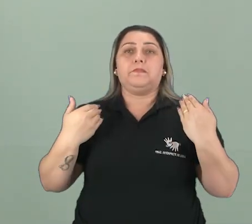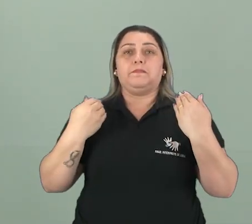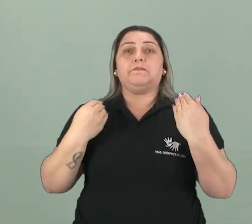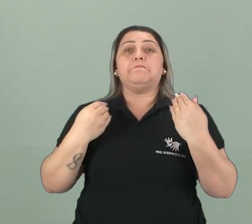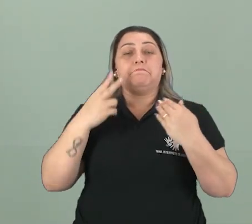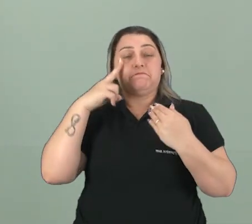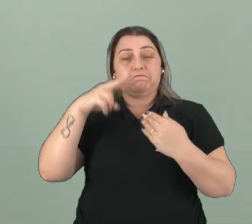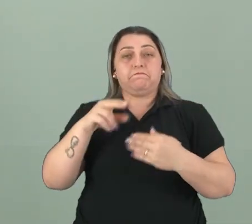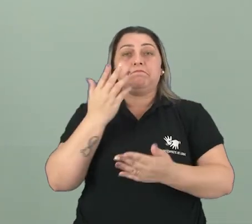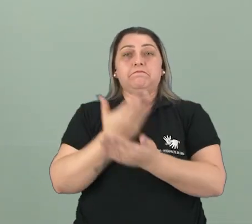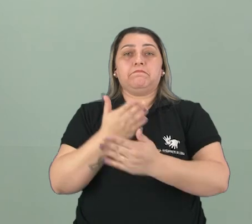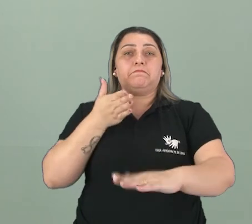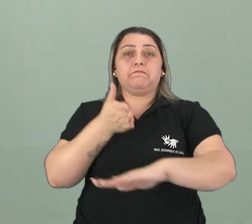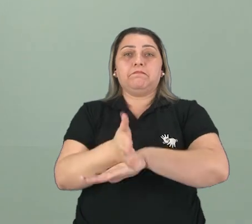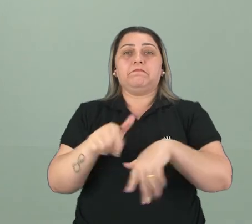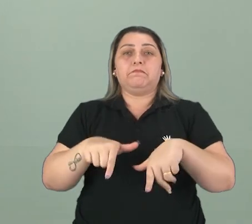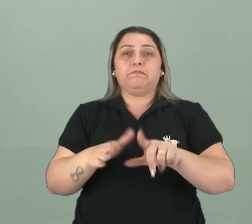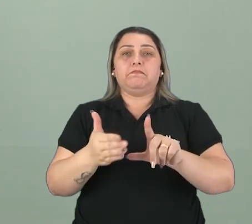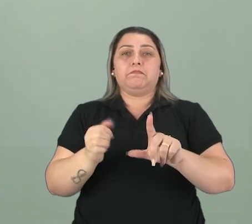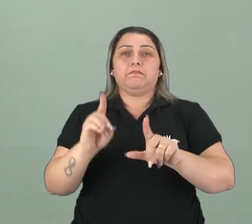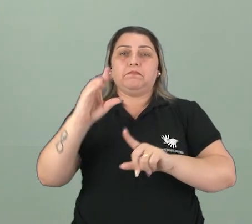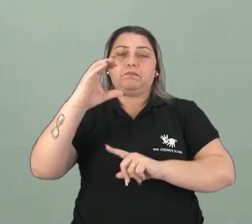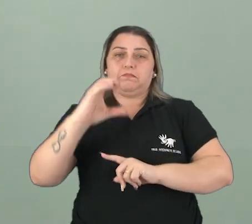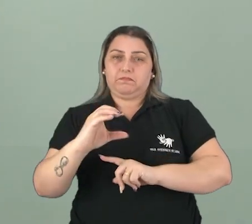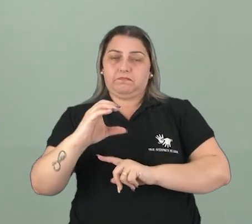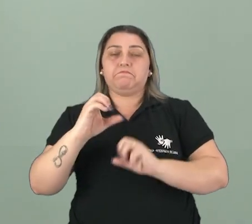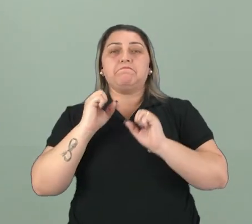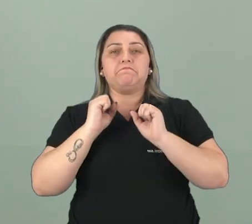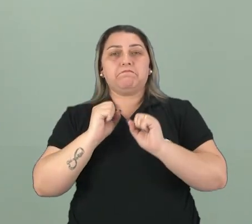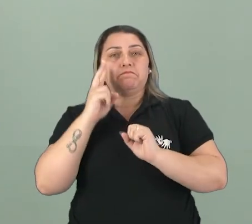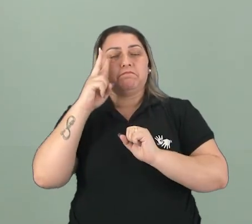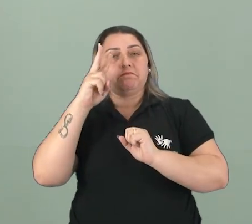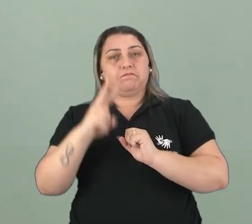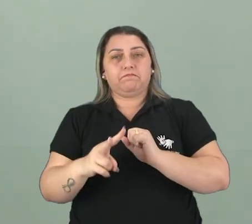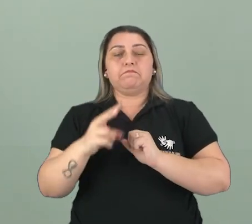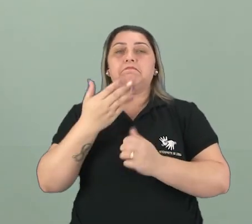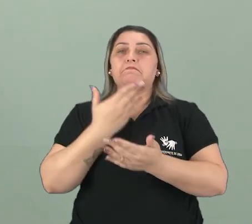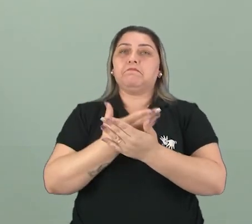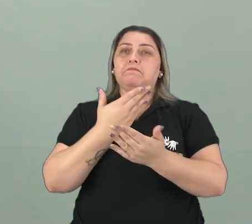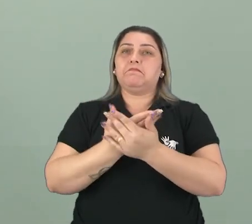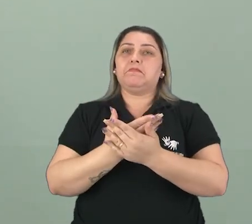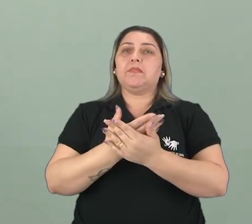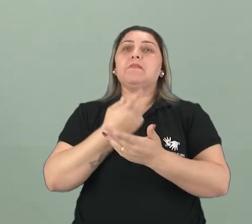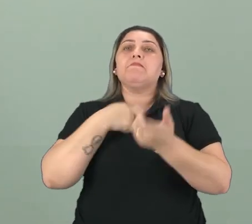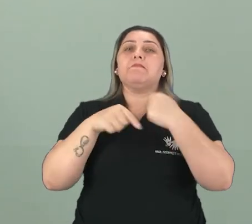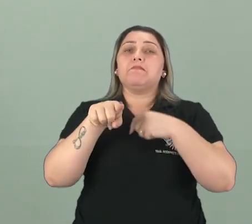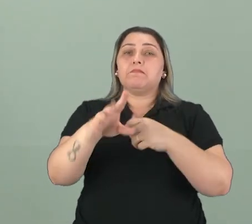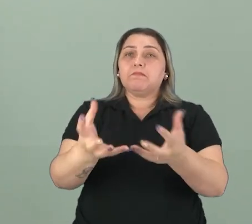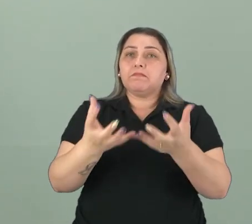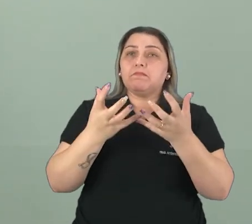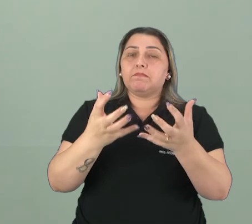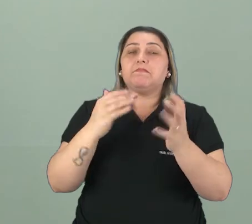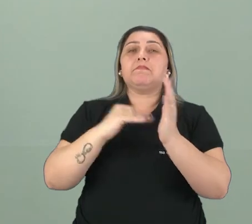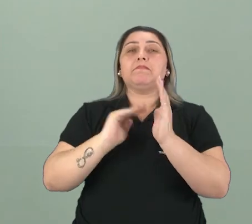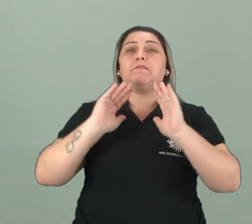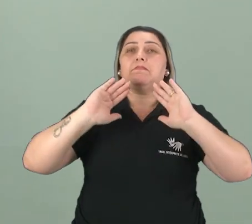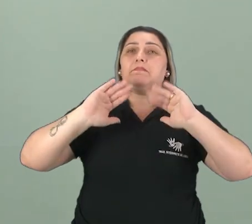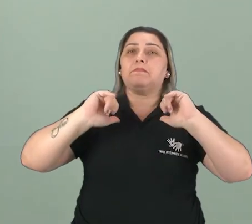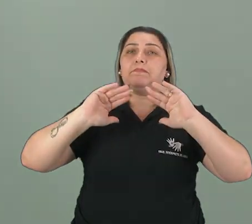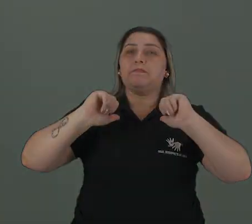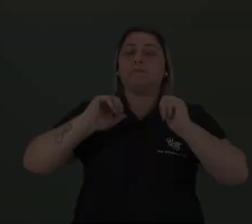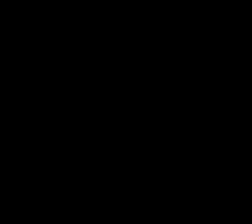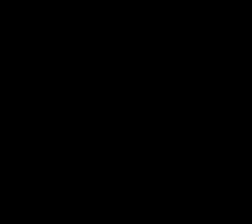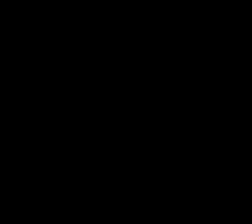rever essa aula? Acessa lá a plataforma Edu, que nela você pode rever essas aulas quantas vezes desejar. Até mais!